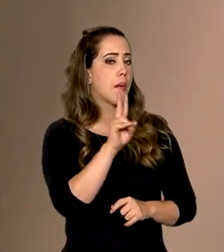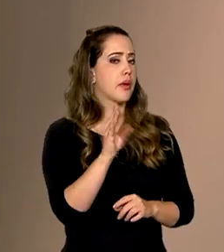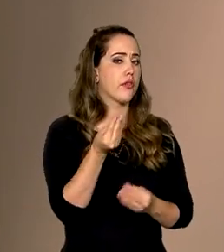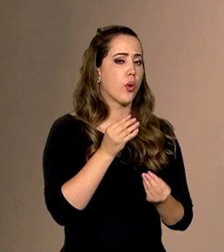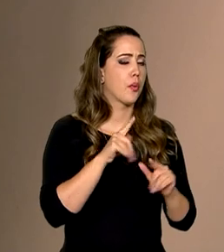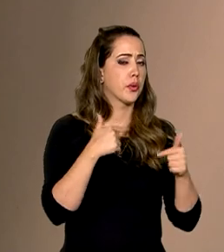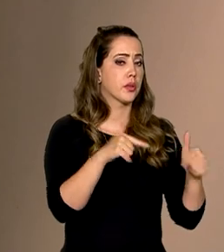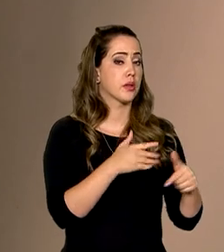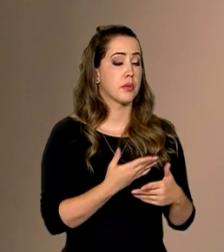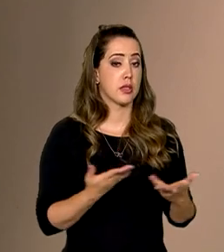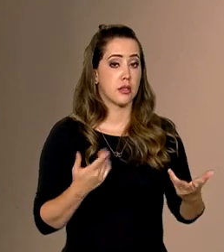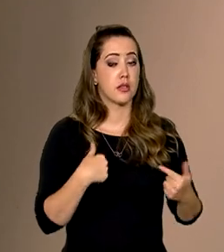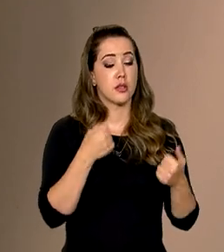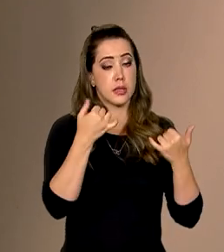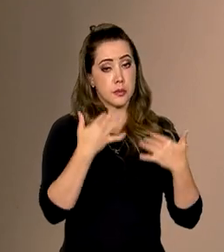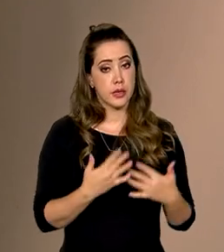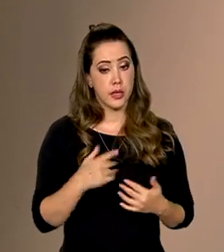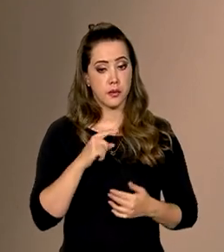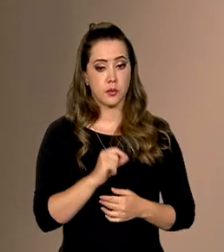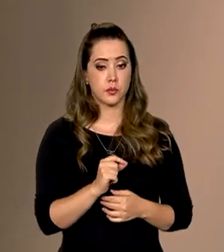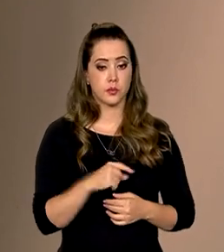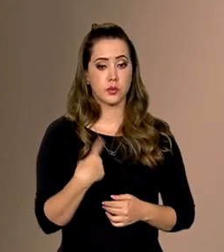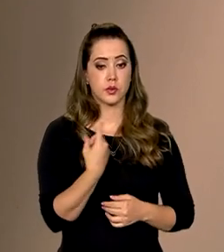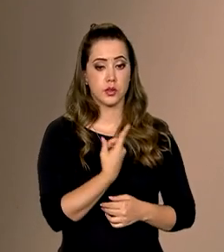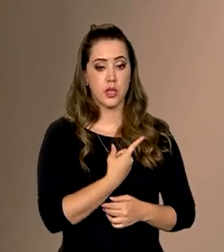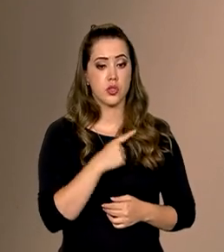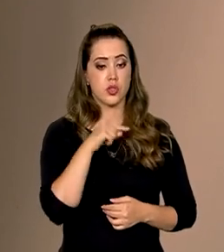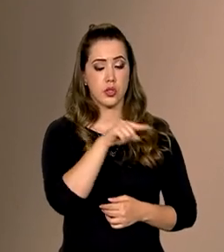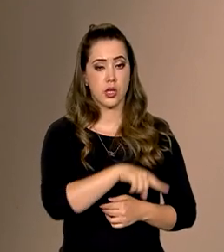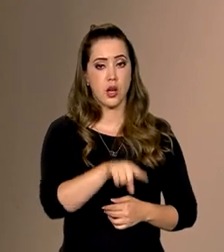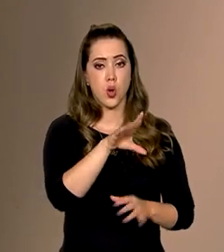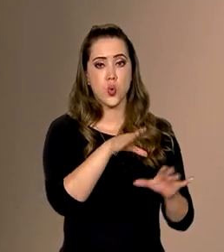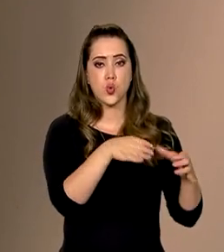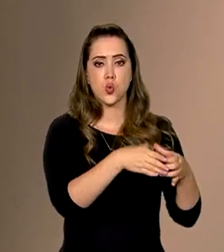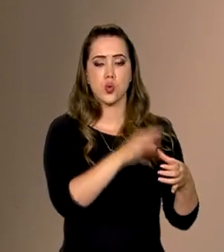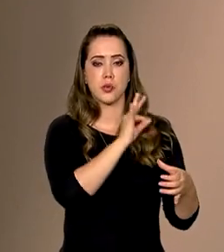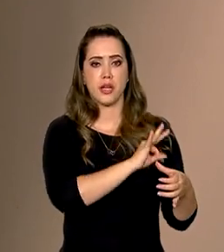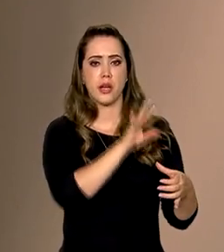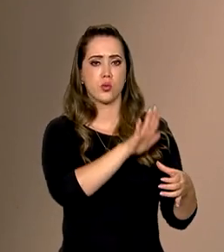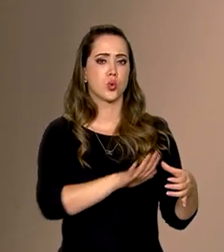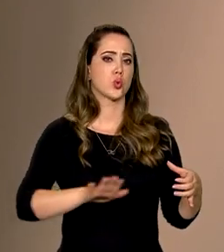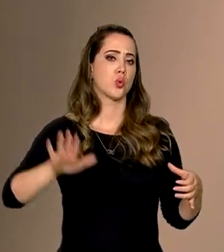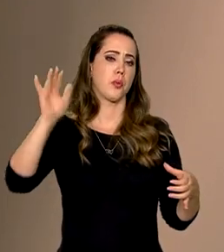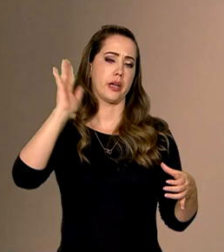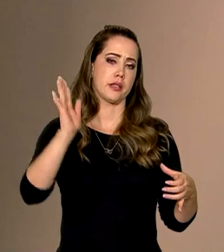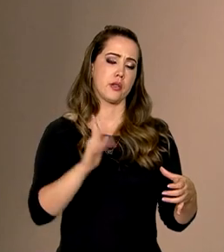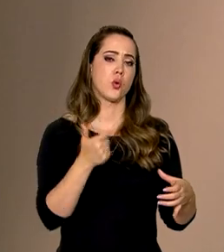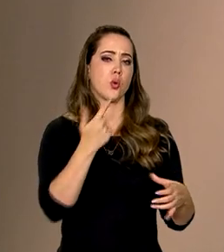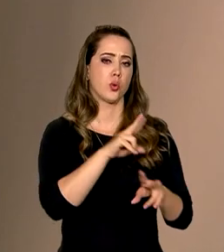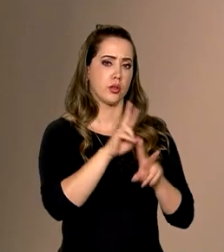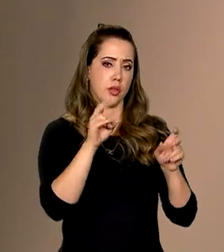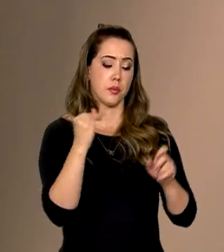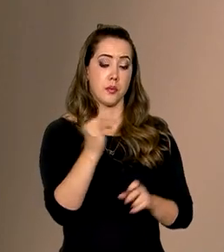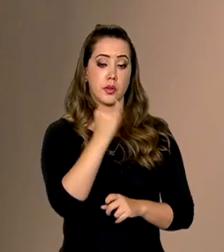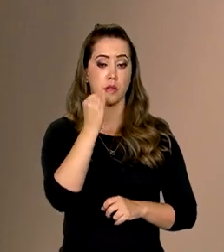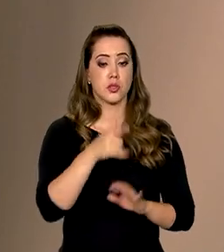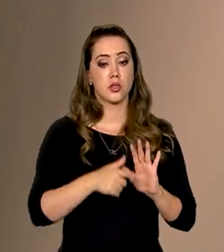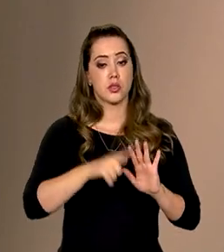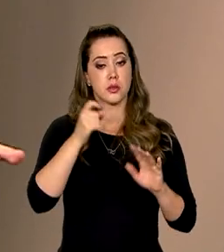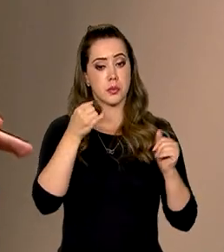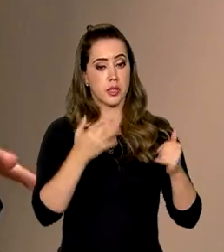funcionando. E eu quero destacar que nós temos lá técnicos do Brasil inteiro. E uma outra coisa interessante, como eu disse